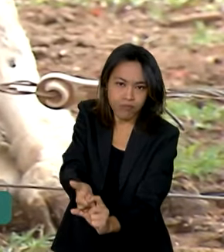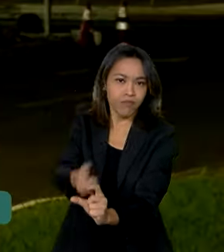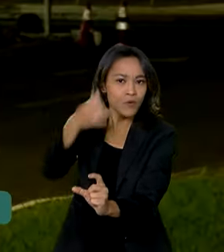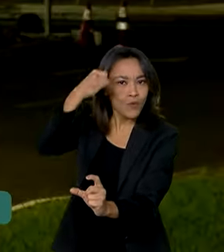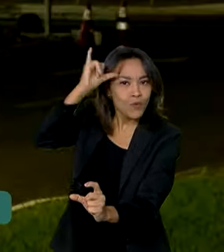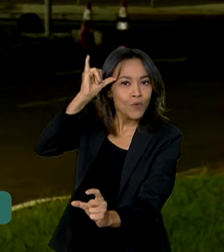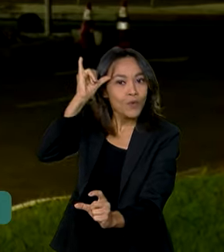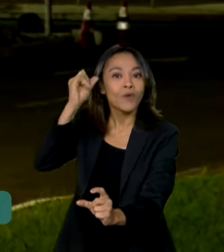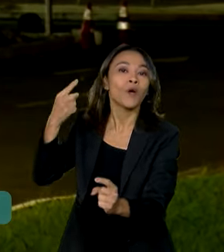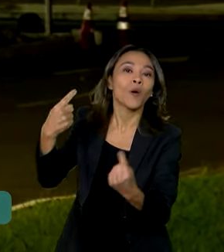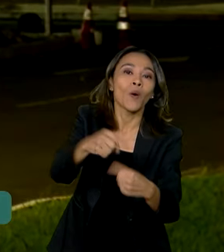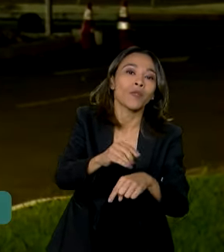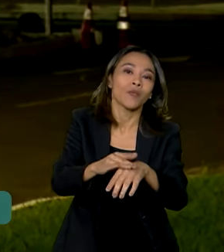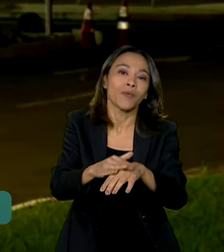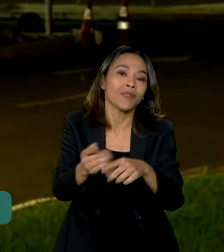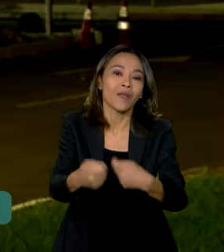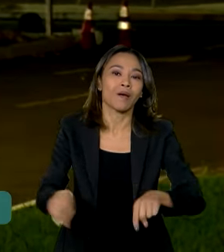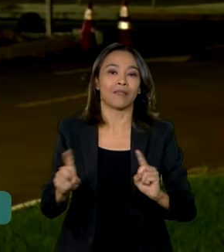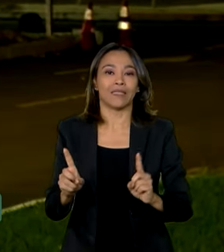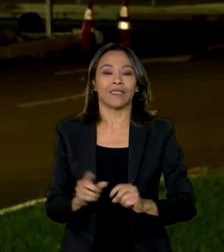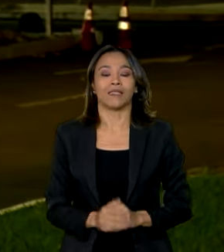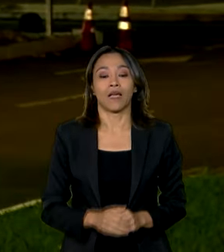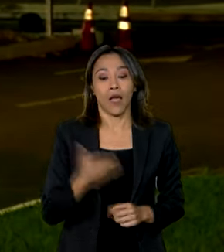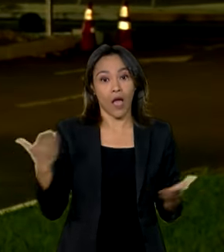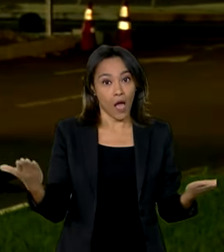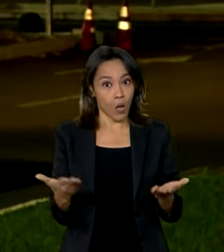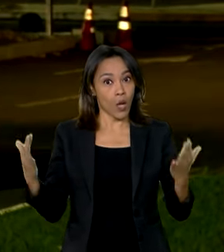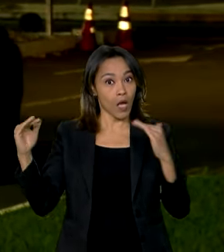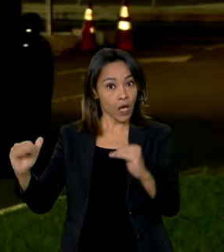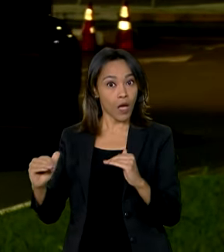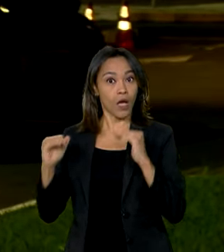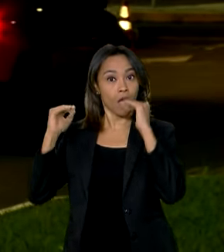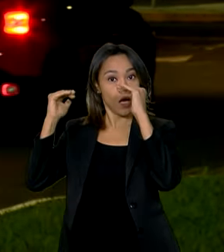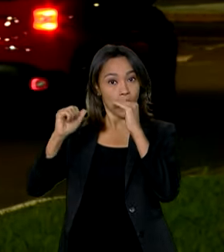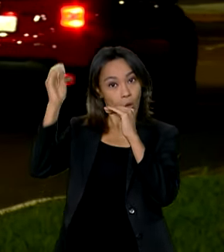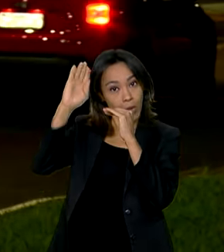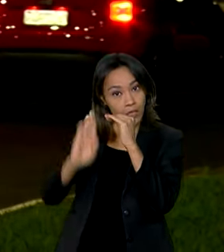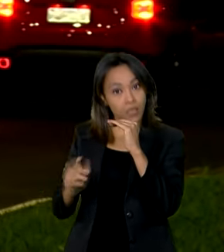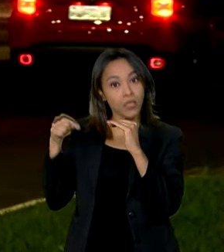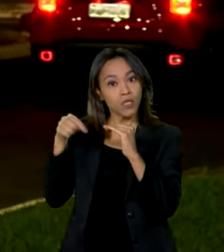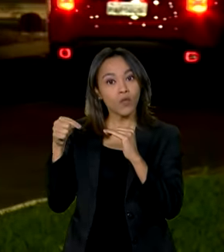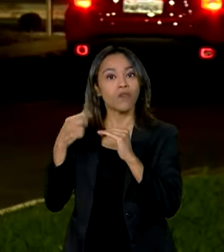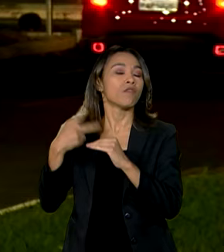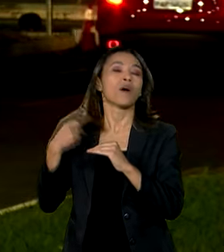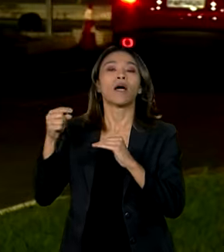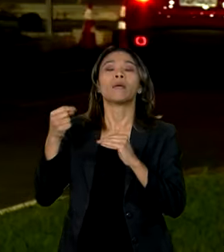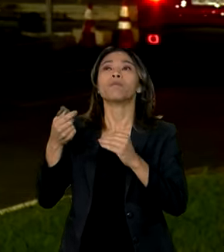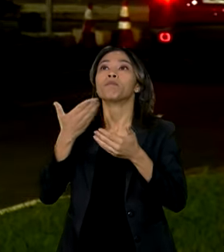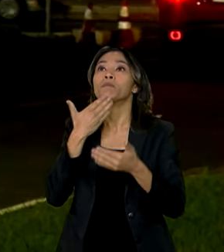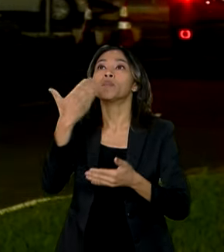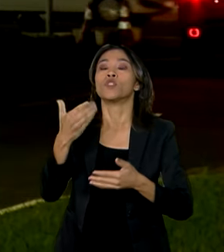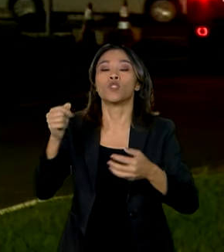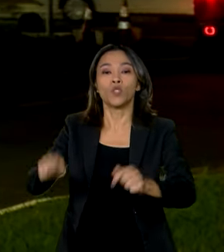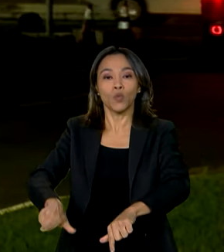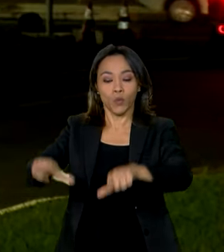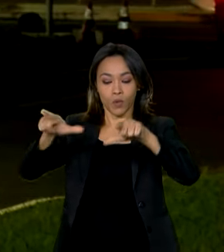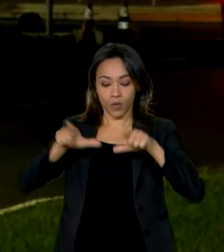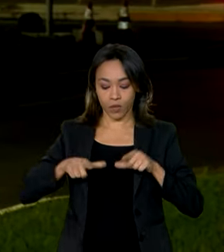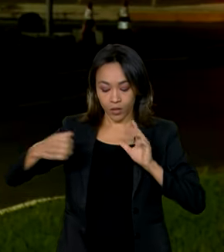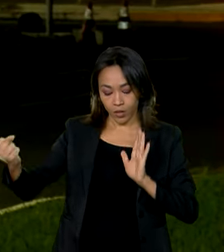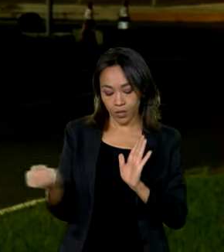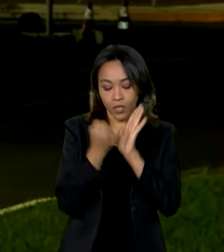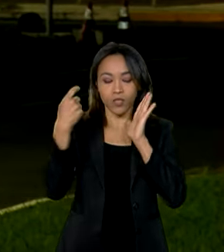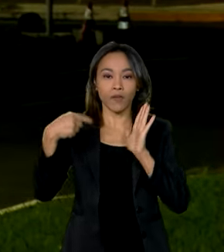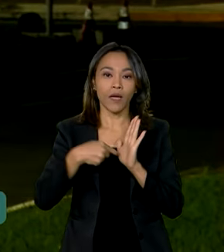doença. Agora as autoridades brasileiras vão em busca do reconhecimento da Organização Mundial de Saúde Animal, de